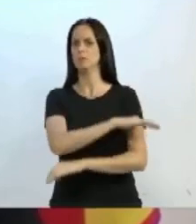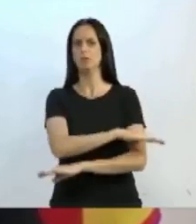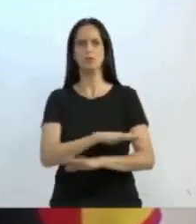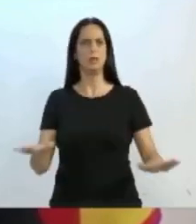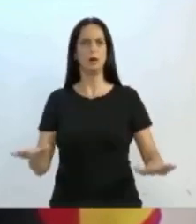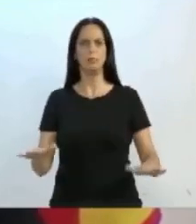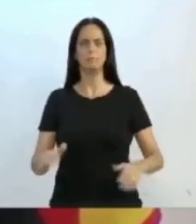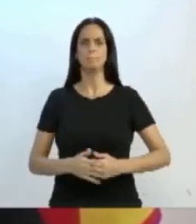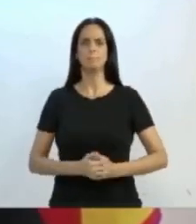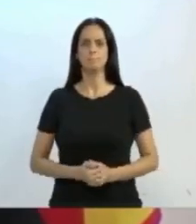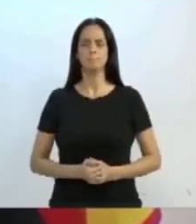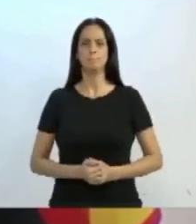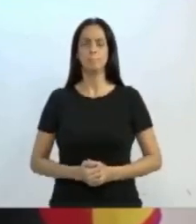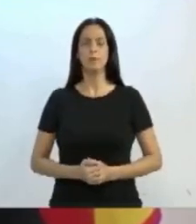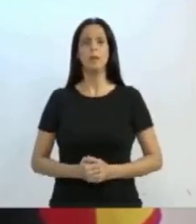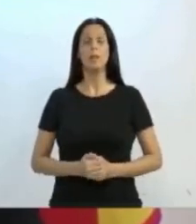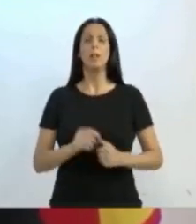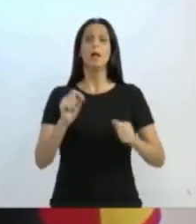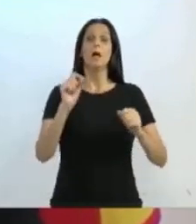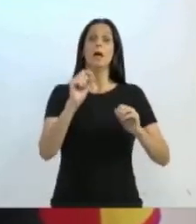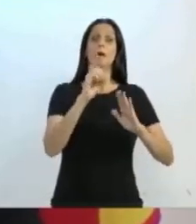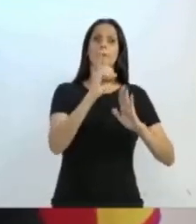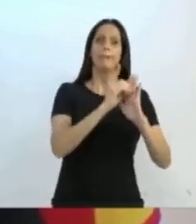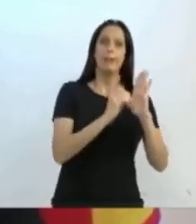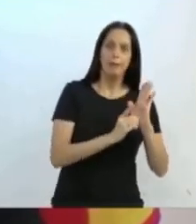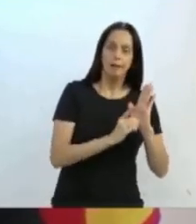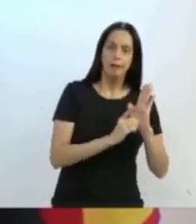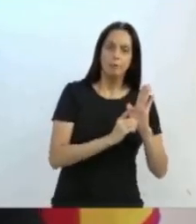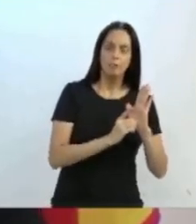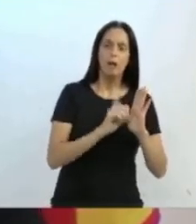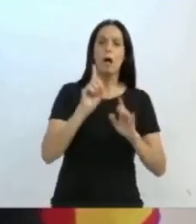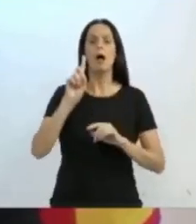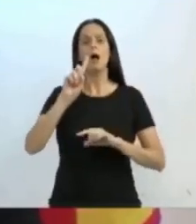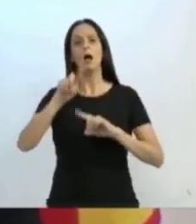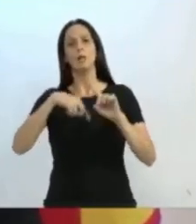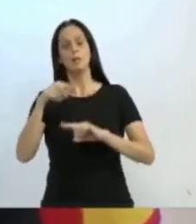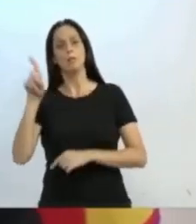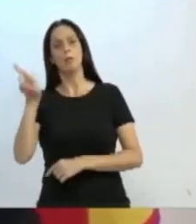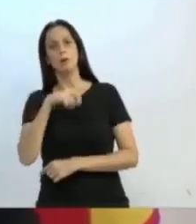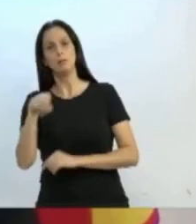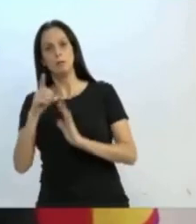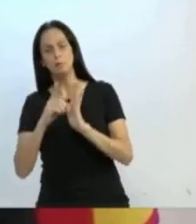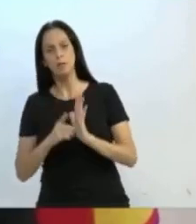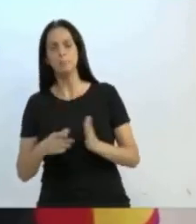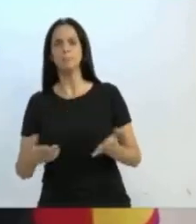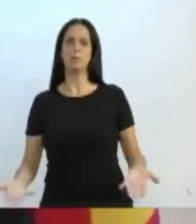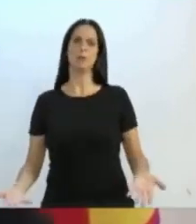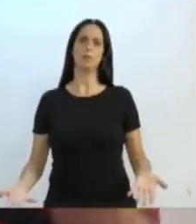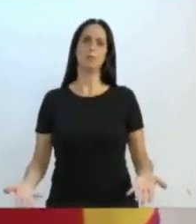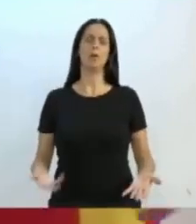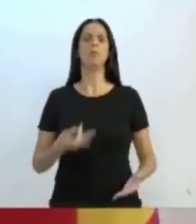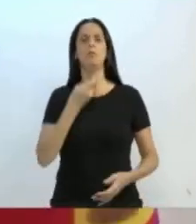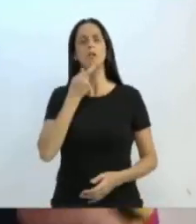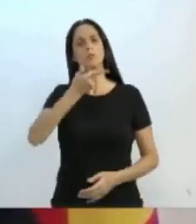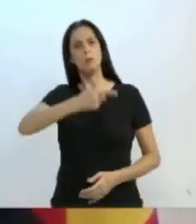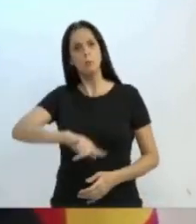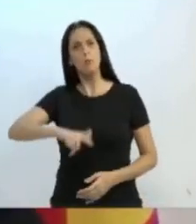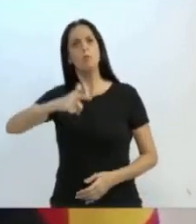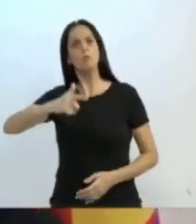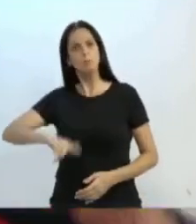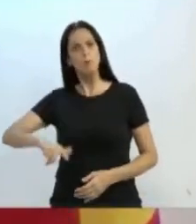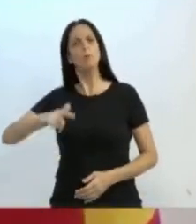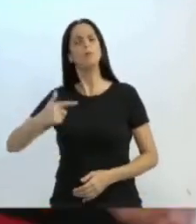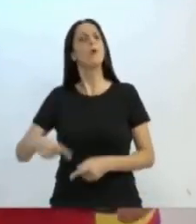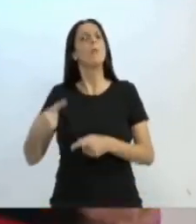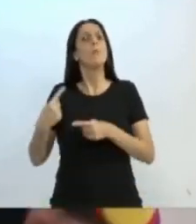Aí faz um decreto, tira o decreto, já foi mencionado aqui. Eu vou ser repetitivo, porque esse assunto merece ser repetitivo, porque mexe no bolso do